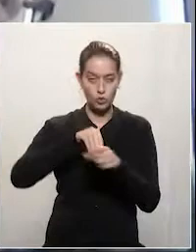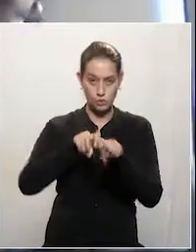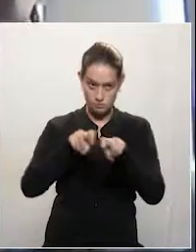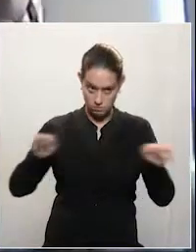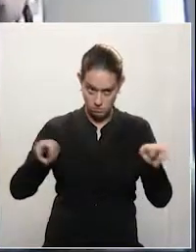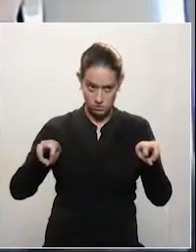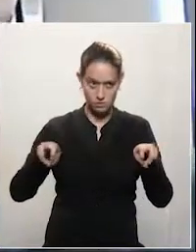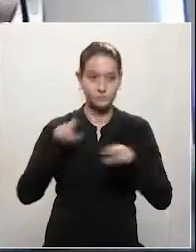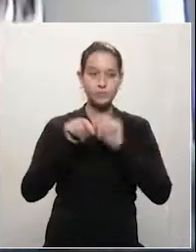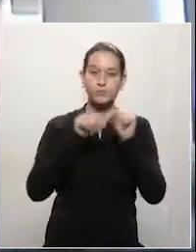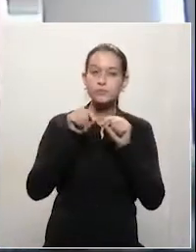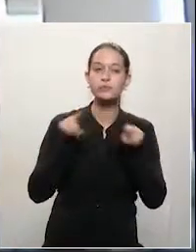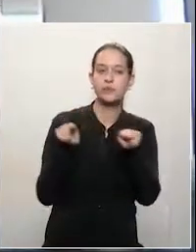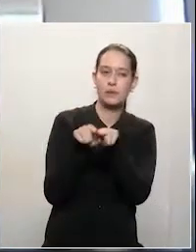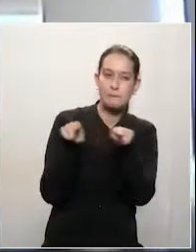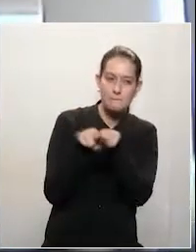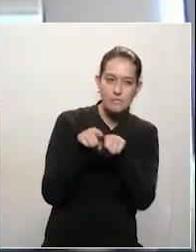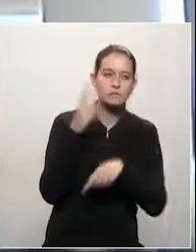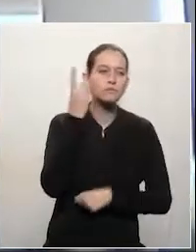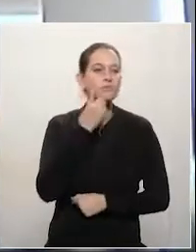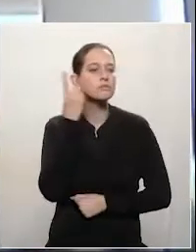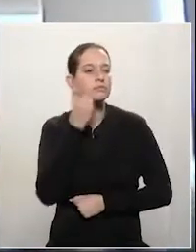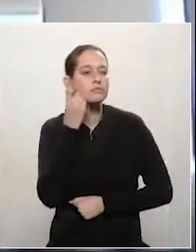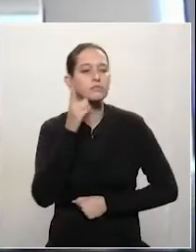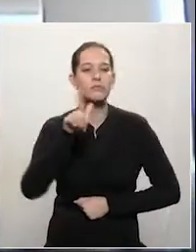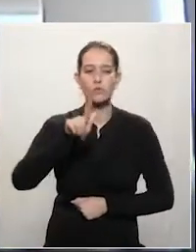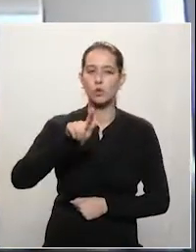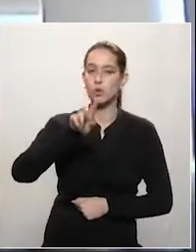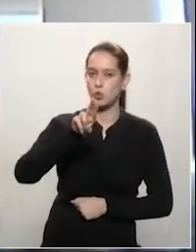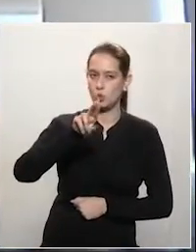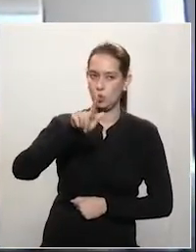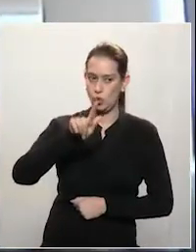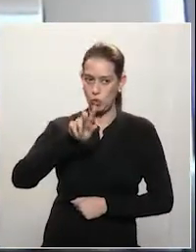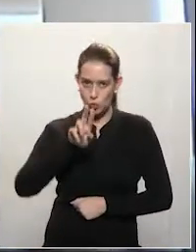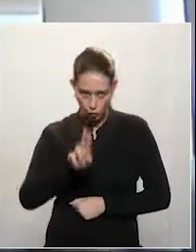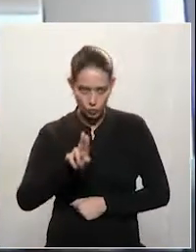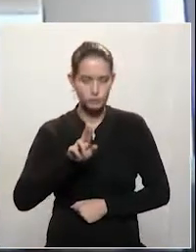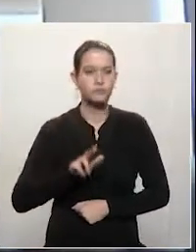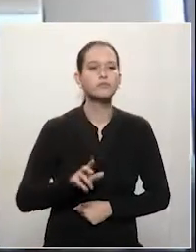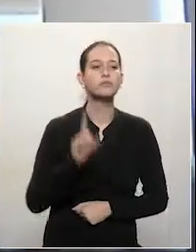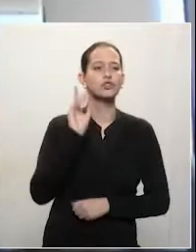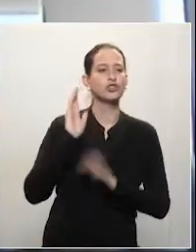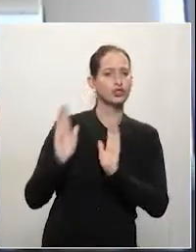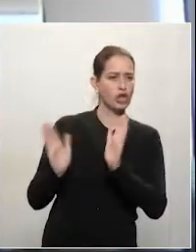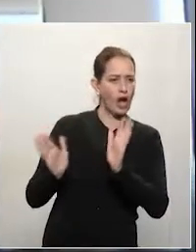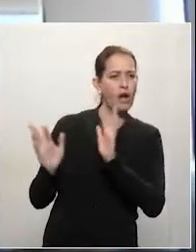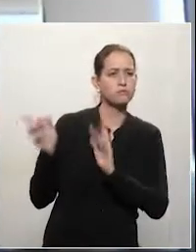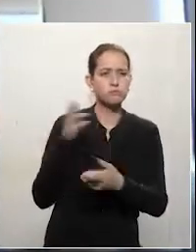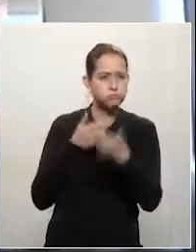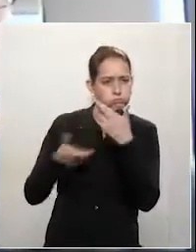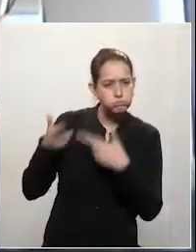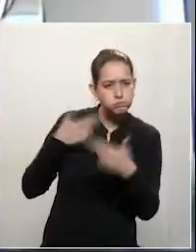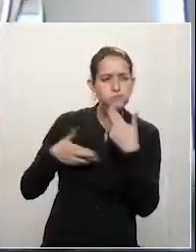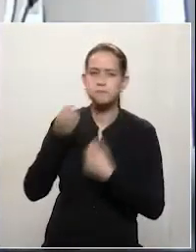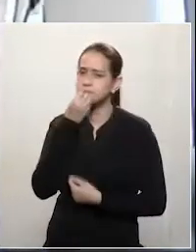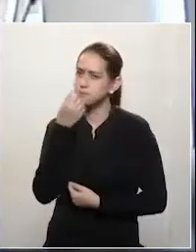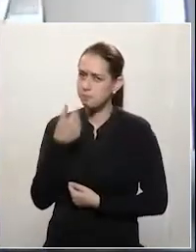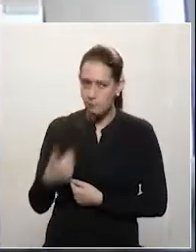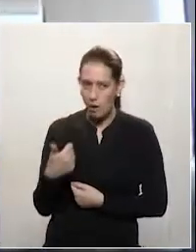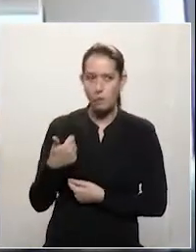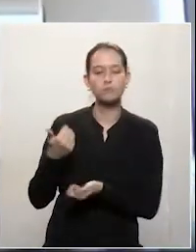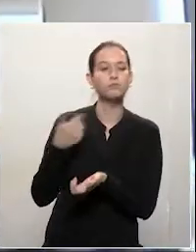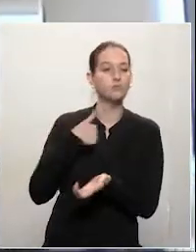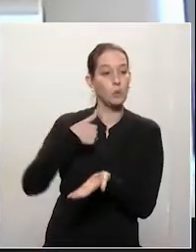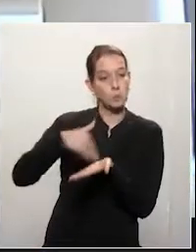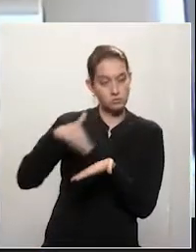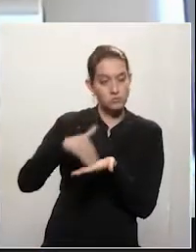Bueno, com quem eu também tive o prazer de me relacionar quando fui secretário de Estado da Saúde e ele presidente